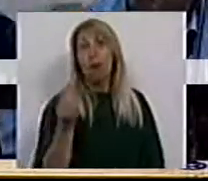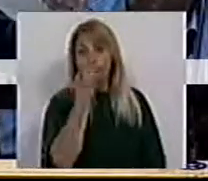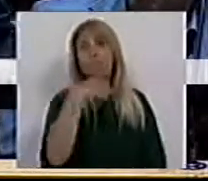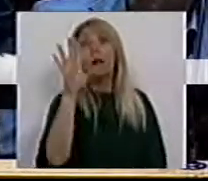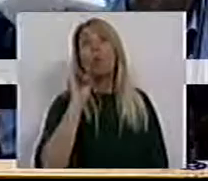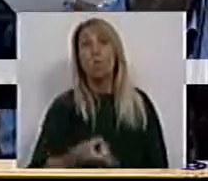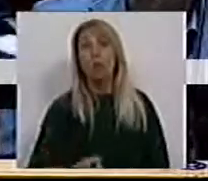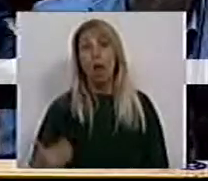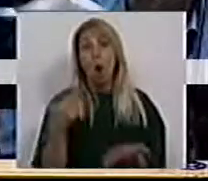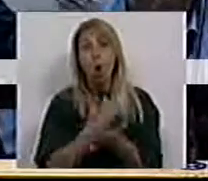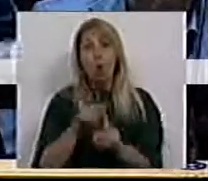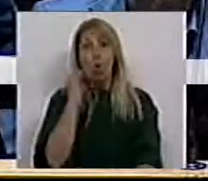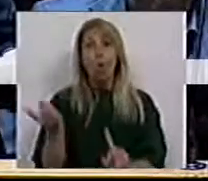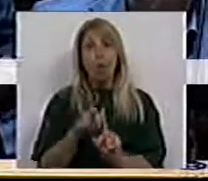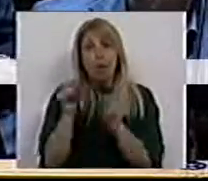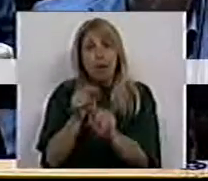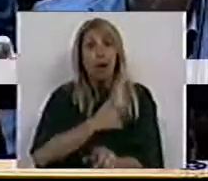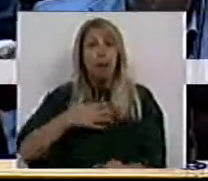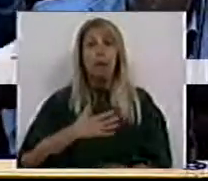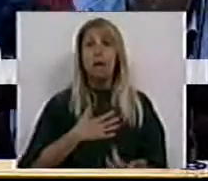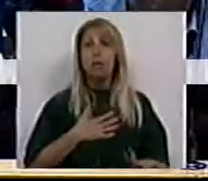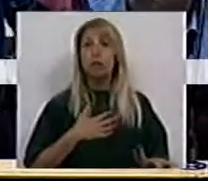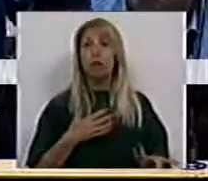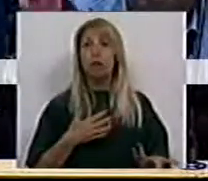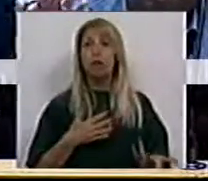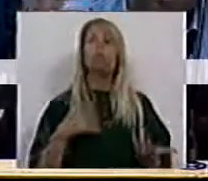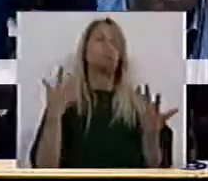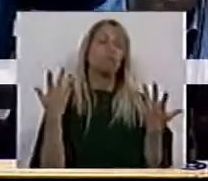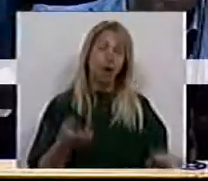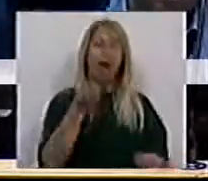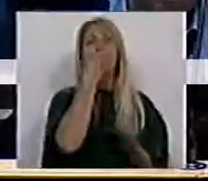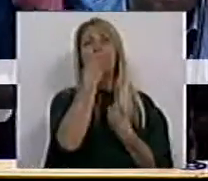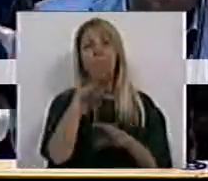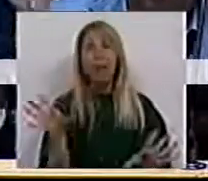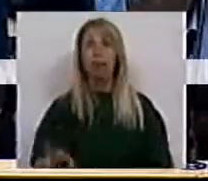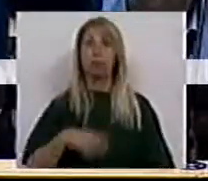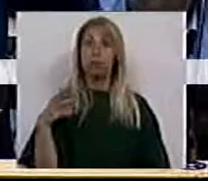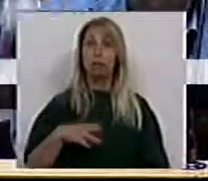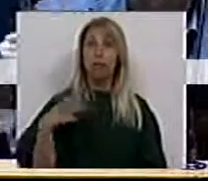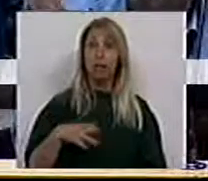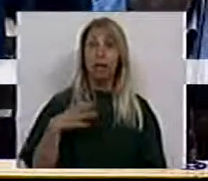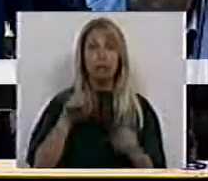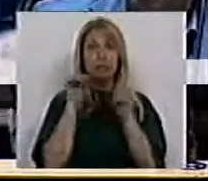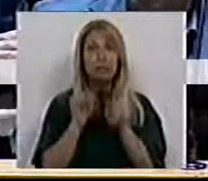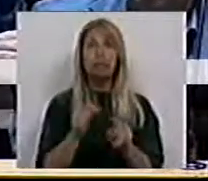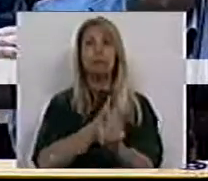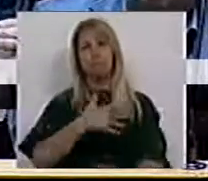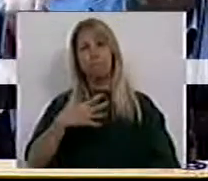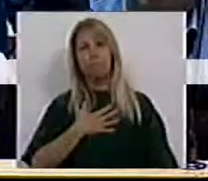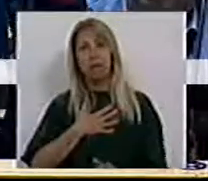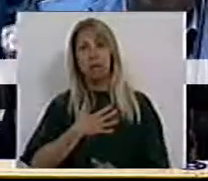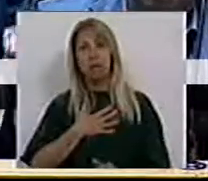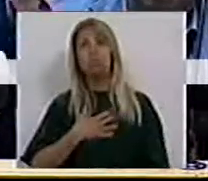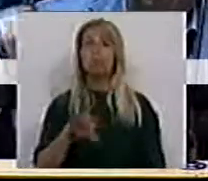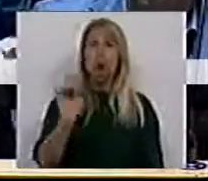o lucro anual desta empresa. Vai perder o património desta empresa.